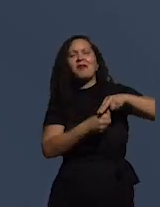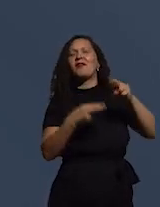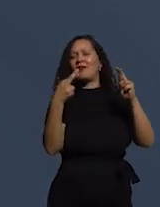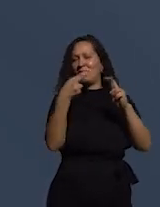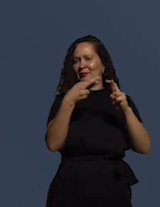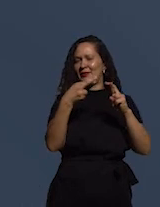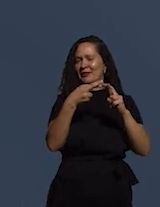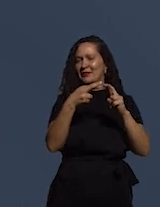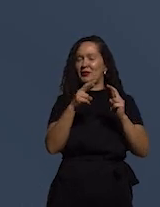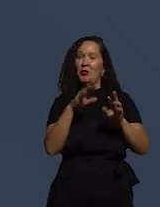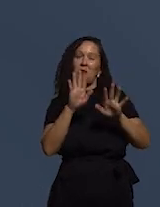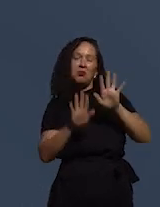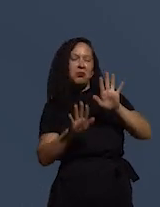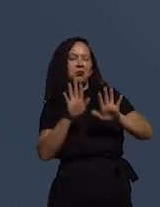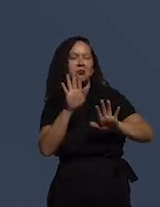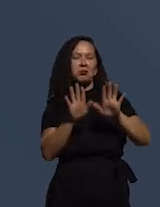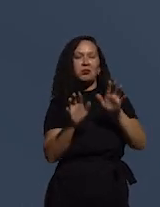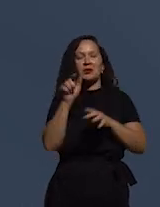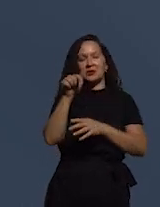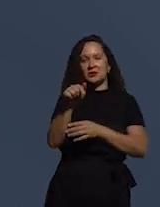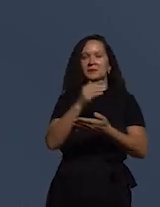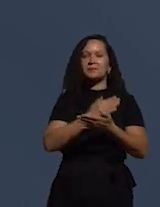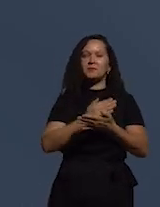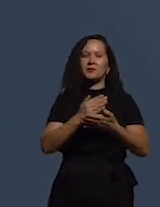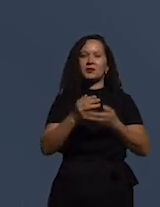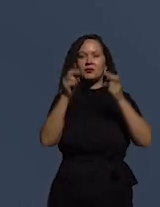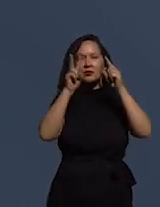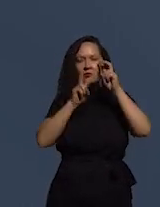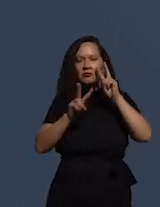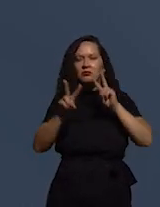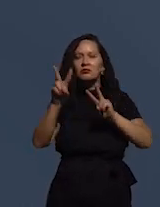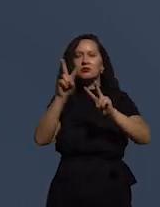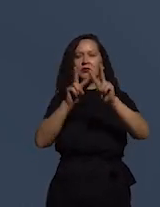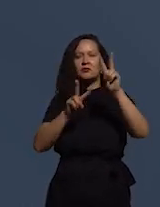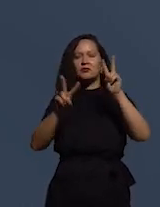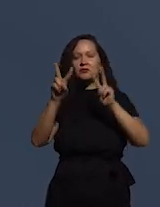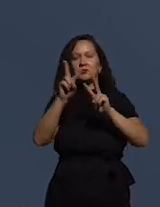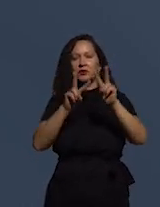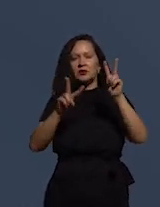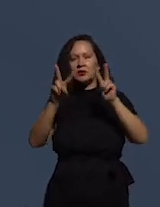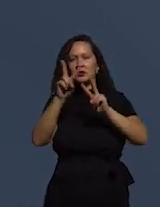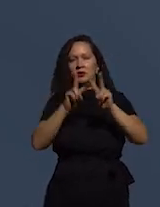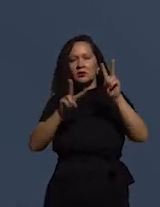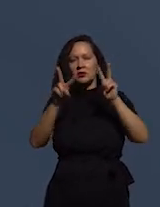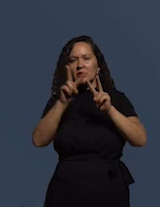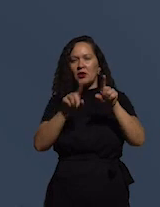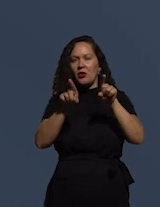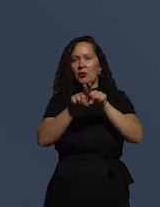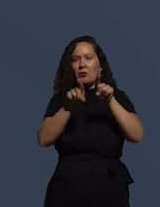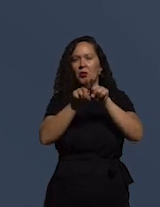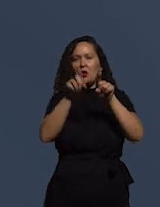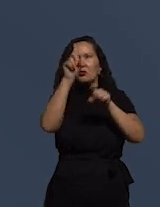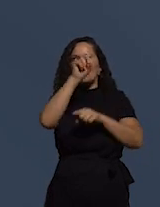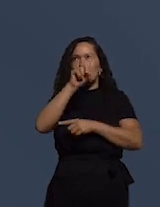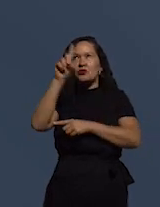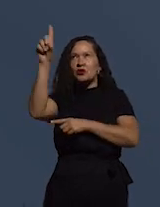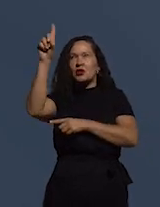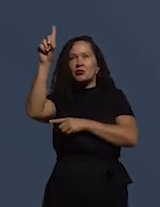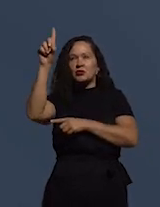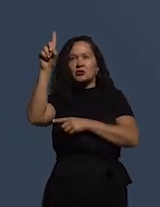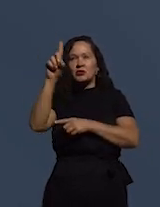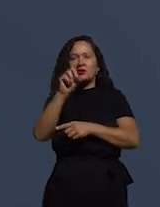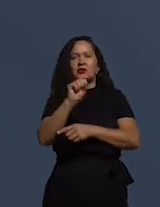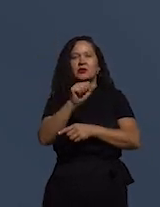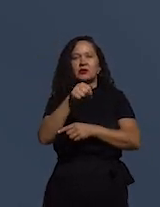Ou talvez, aqui, a partir de uma visão teológica de Santo Agostinho, é